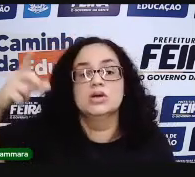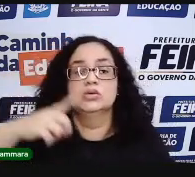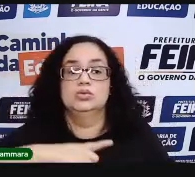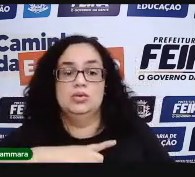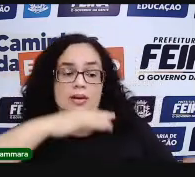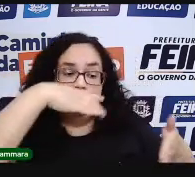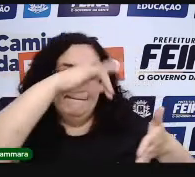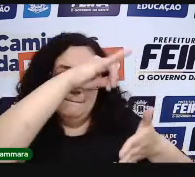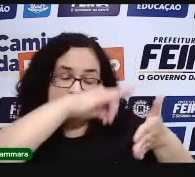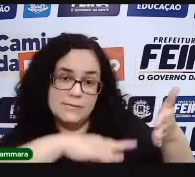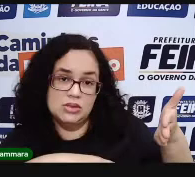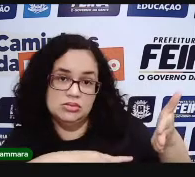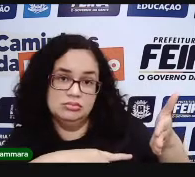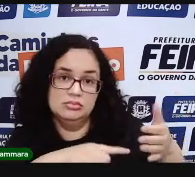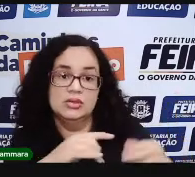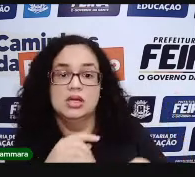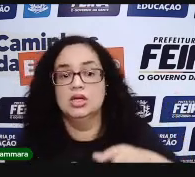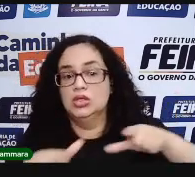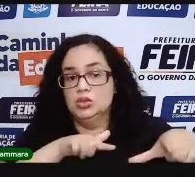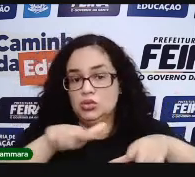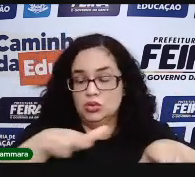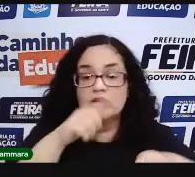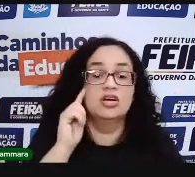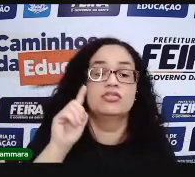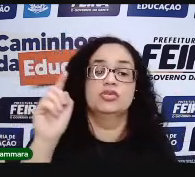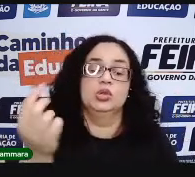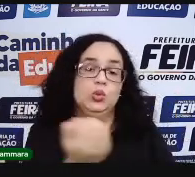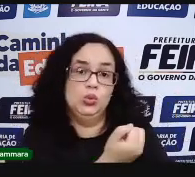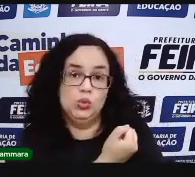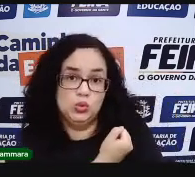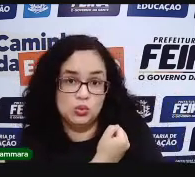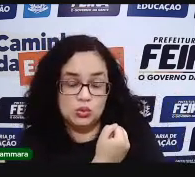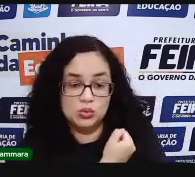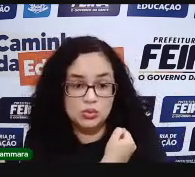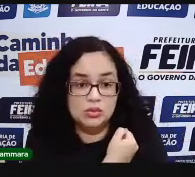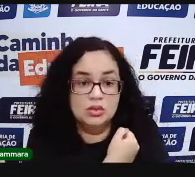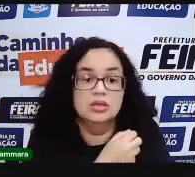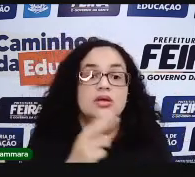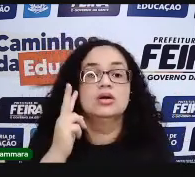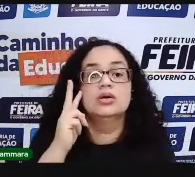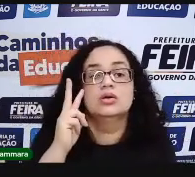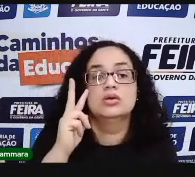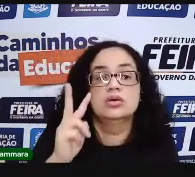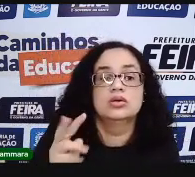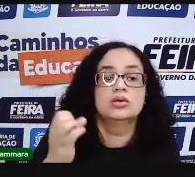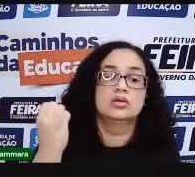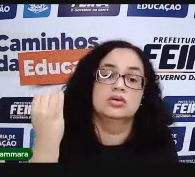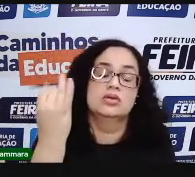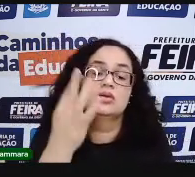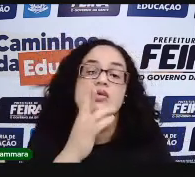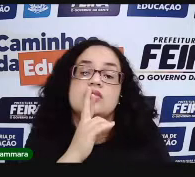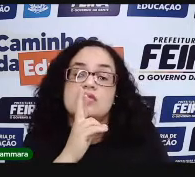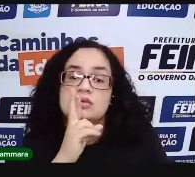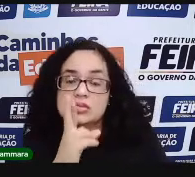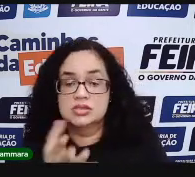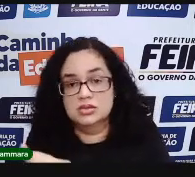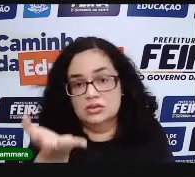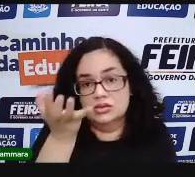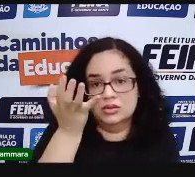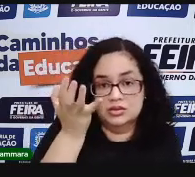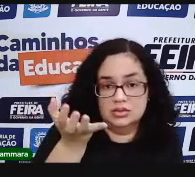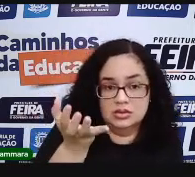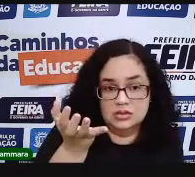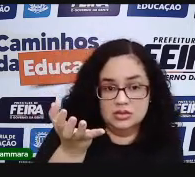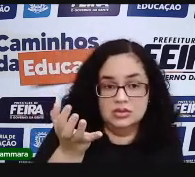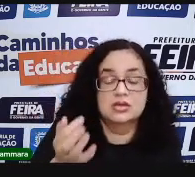Se você for no cartório com a sua certidão. Eles vão olhar esse número. Para identificar aquela informação que você quer.